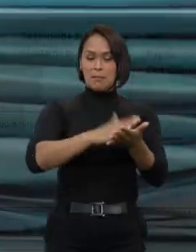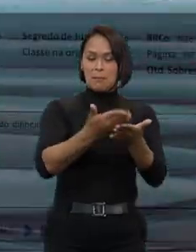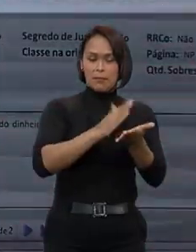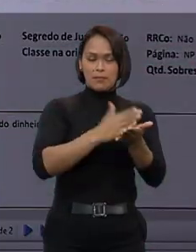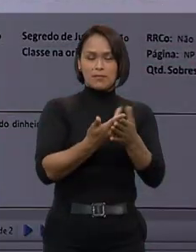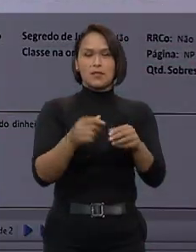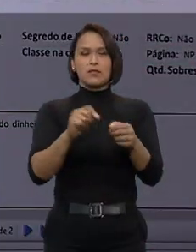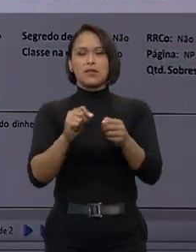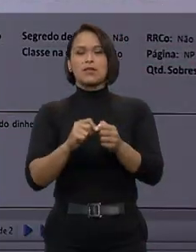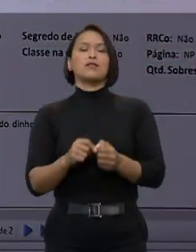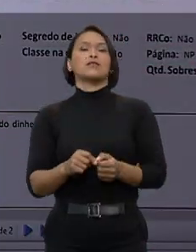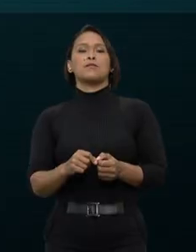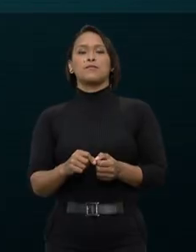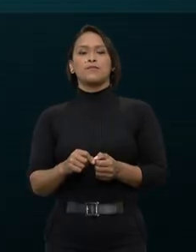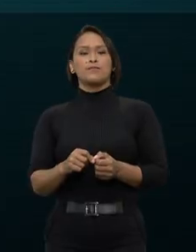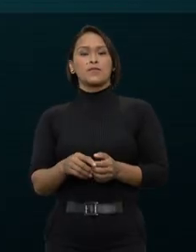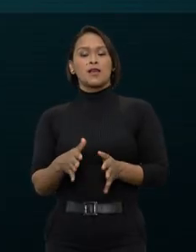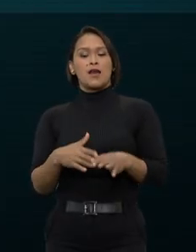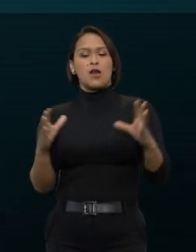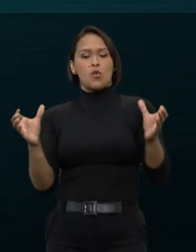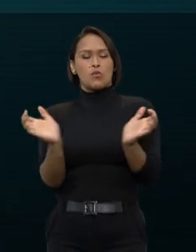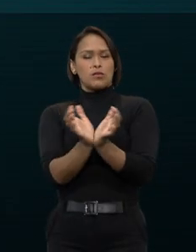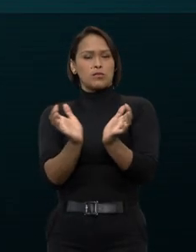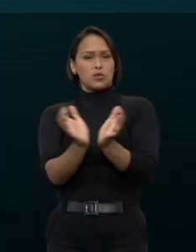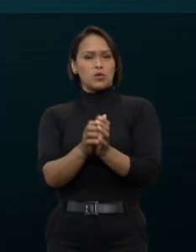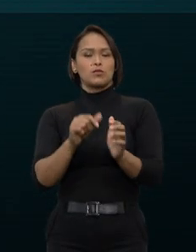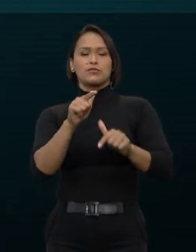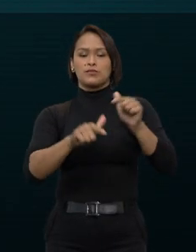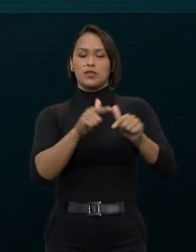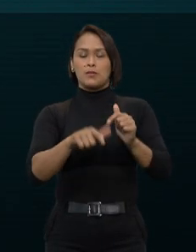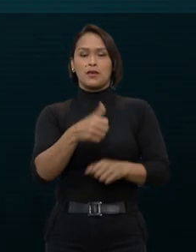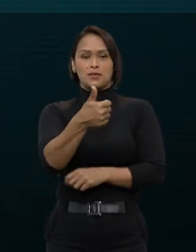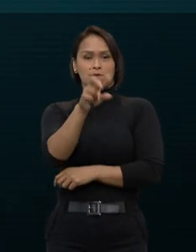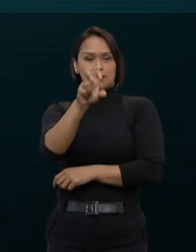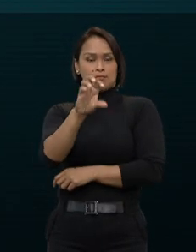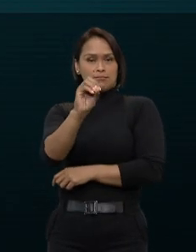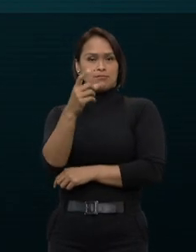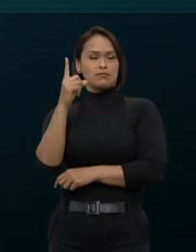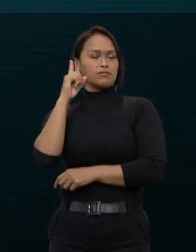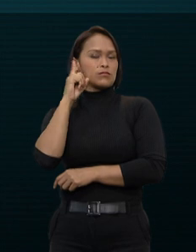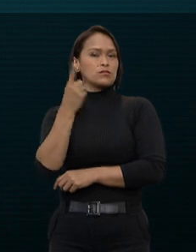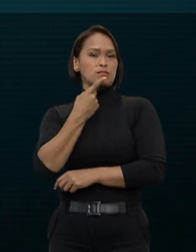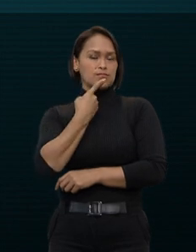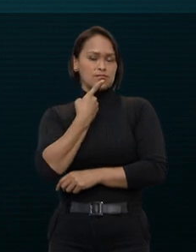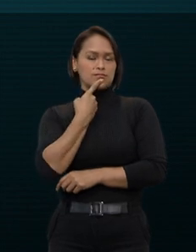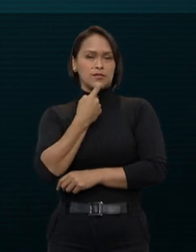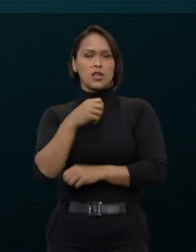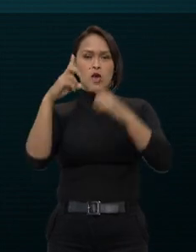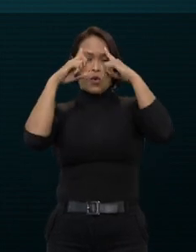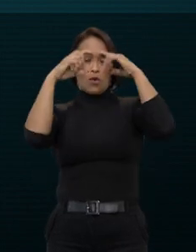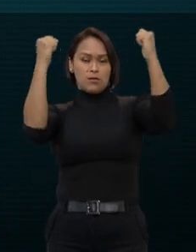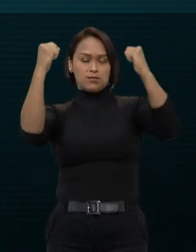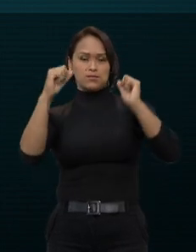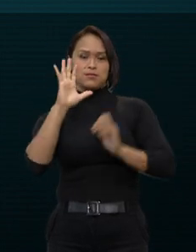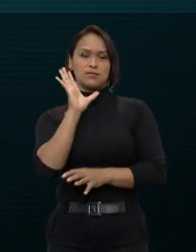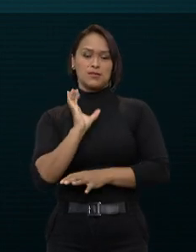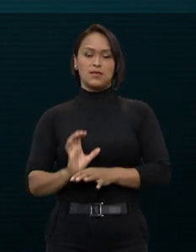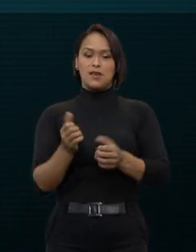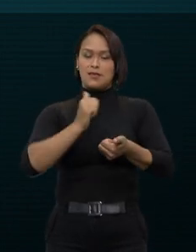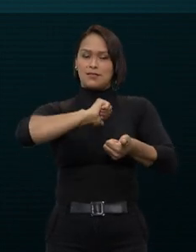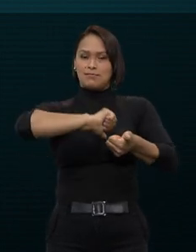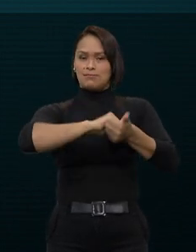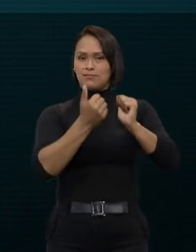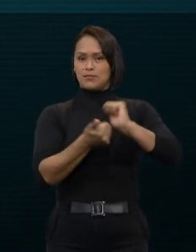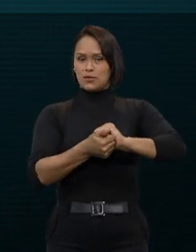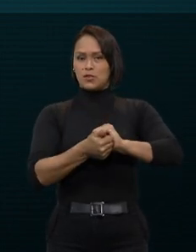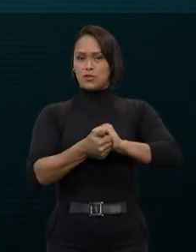milhões de páginas. Graças à nossa equipe de quase 150 surdos, o Tribunal da